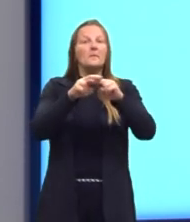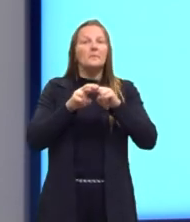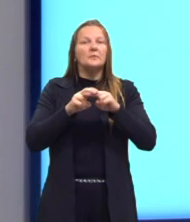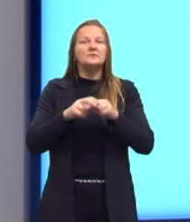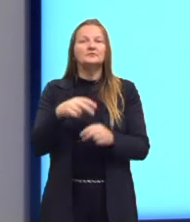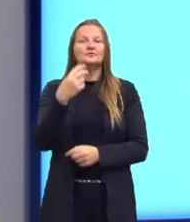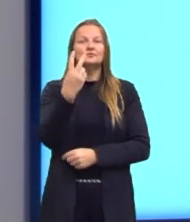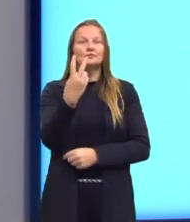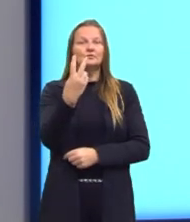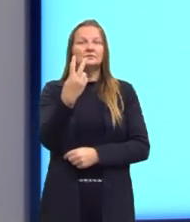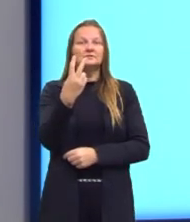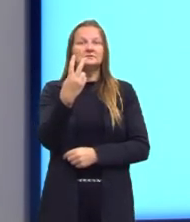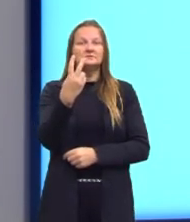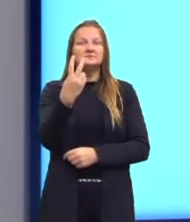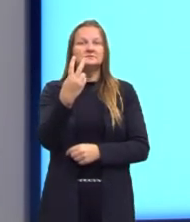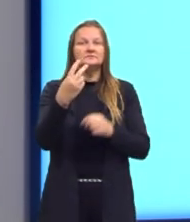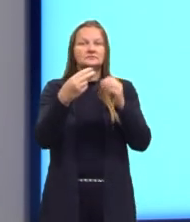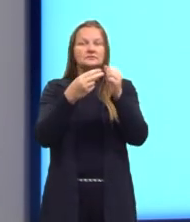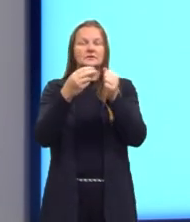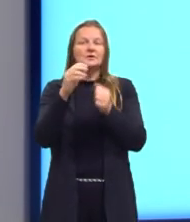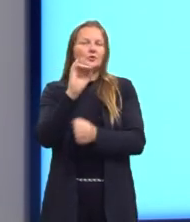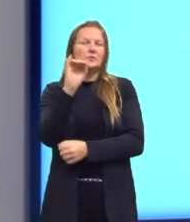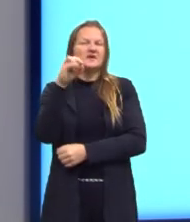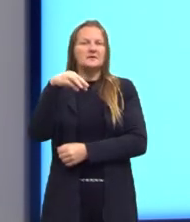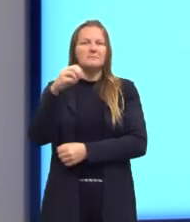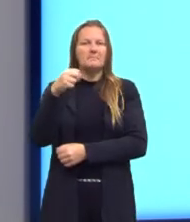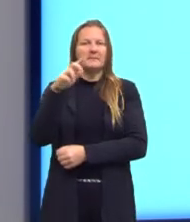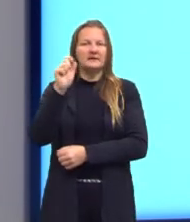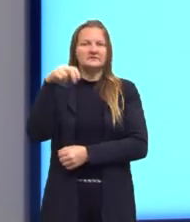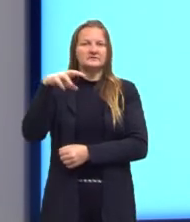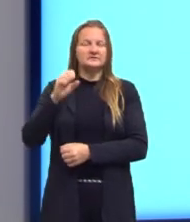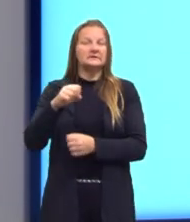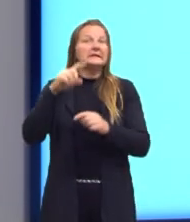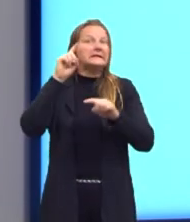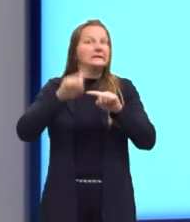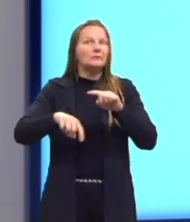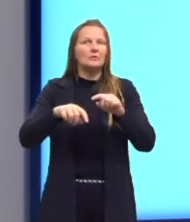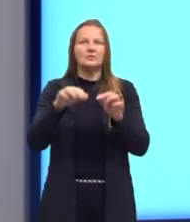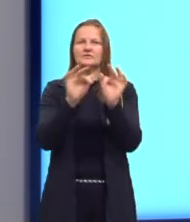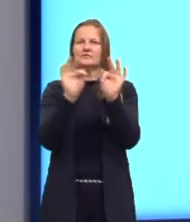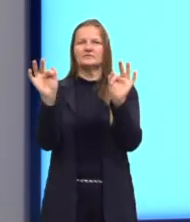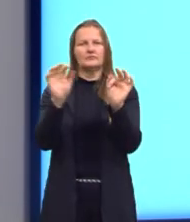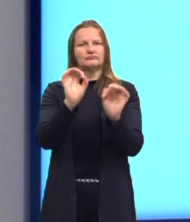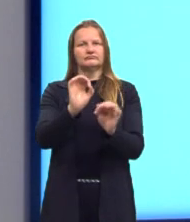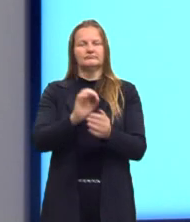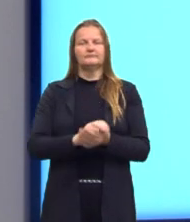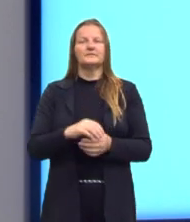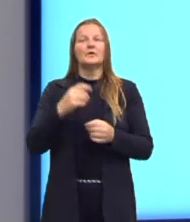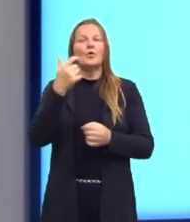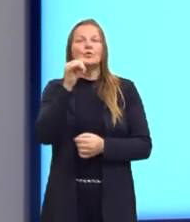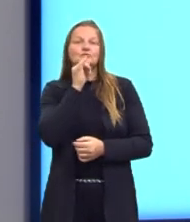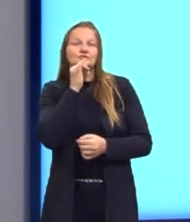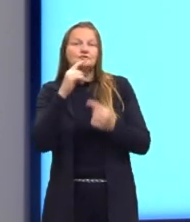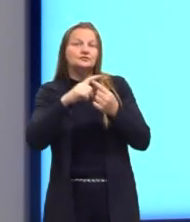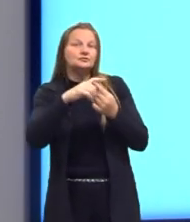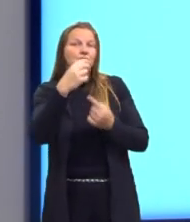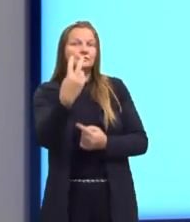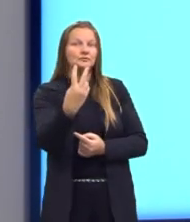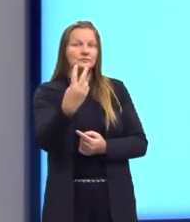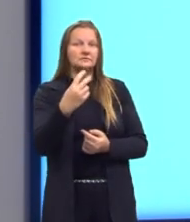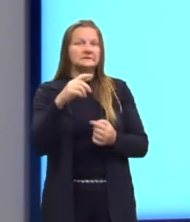que tem duas imagens, isso não pode acontecer, então não é função. Outro caso que não é função,